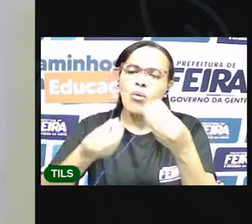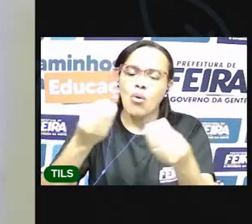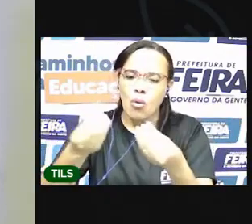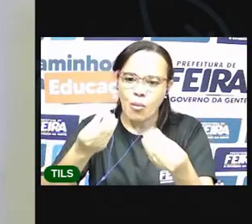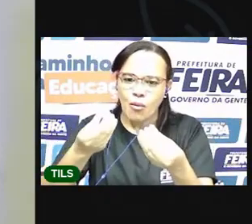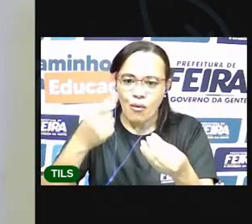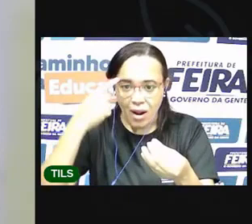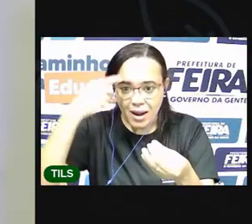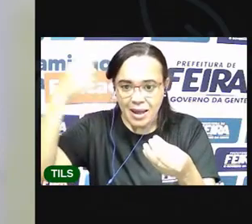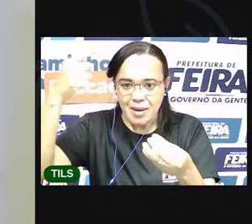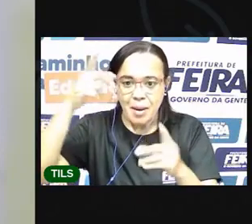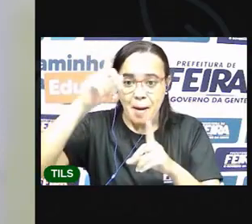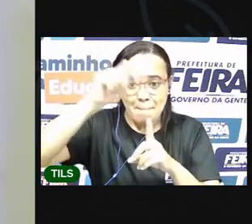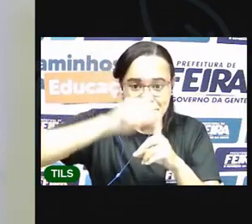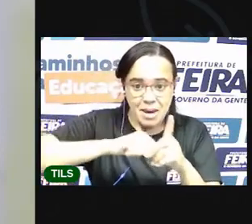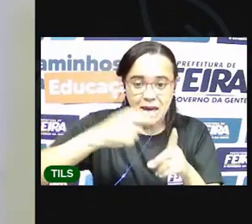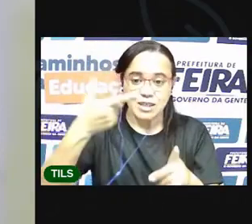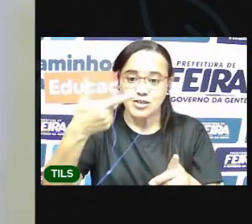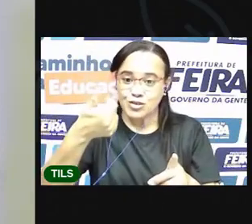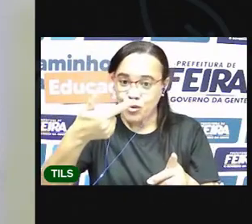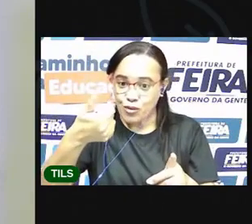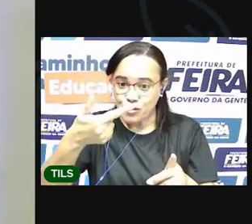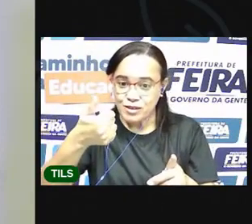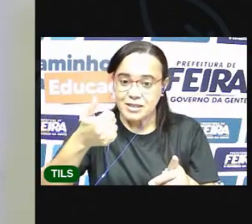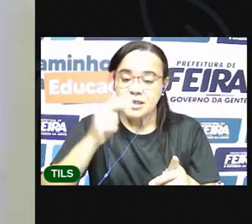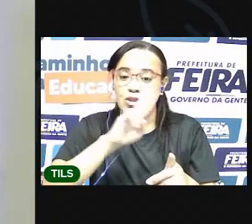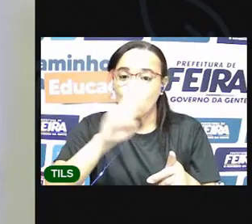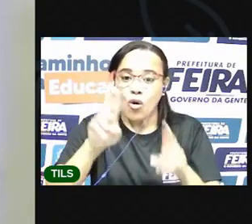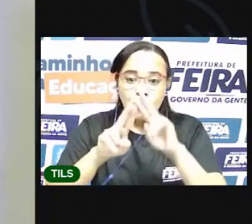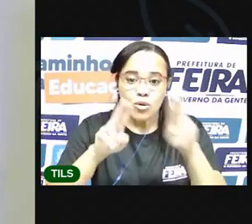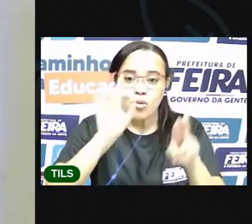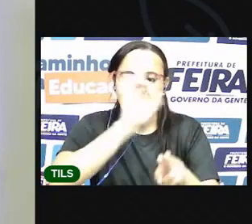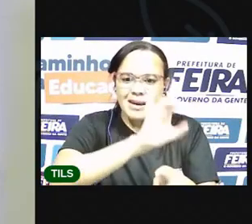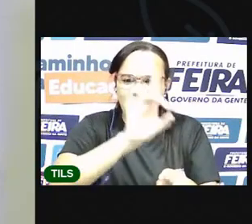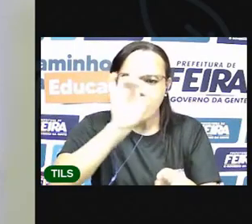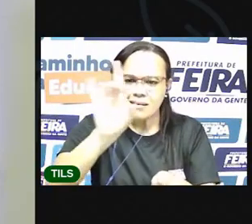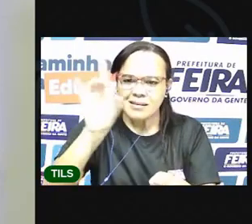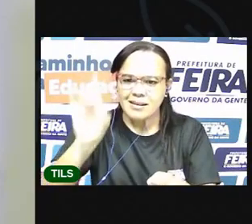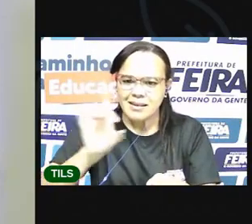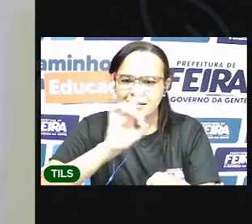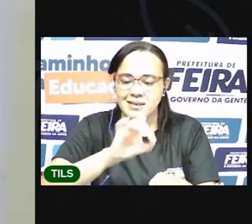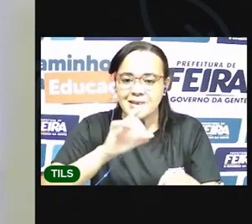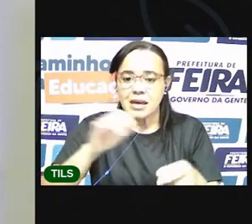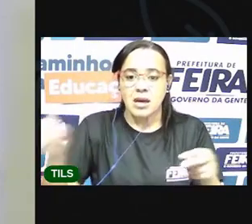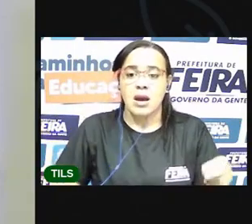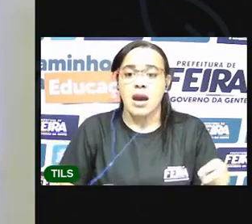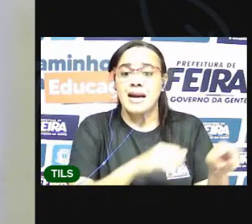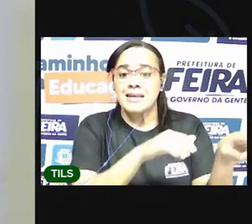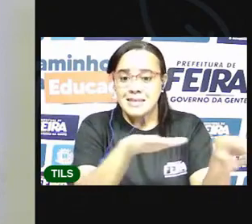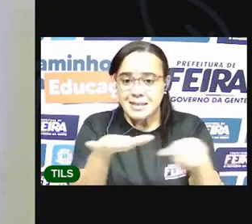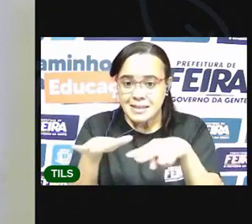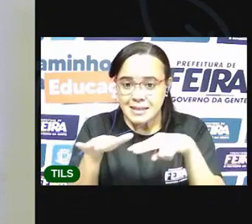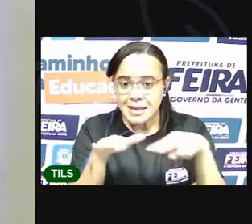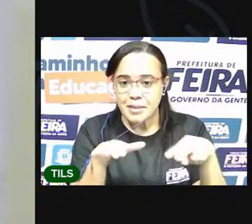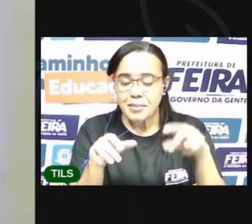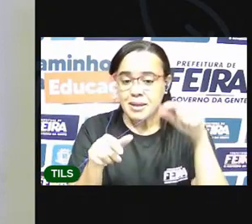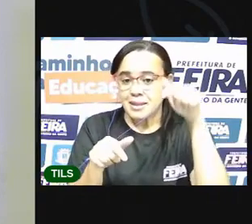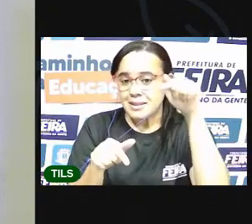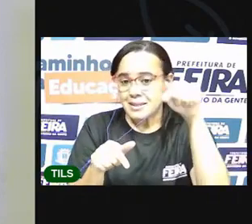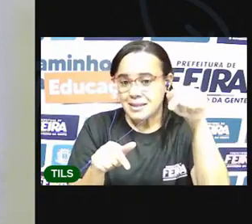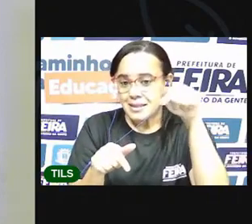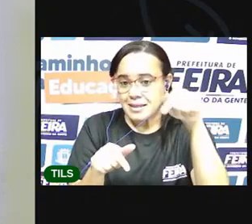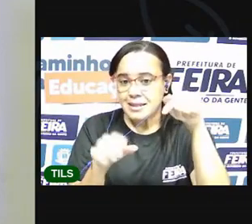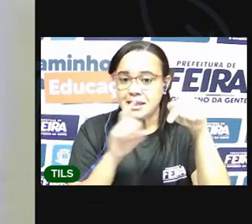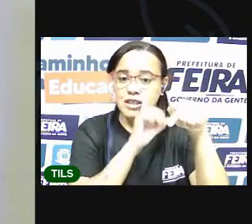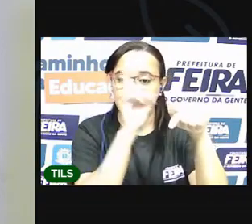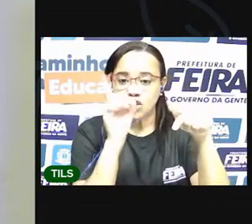O nome de cada mês Que uma semana É composta por 7 dias Os